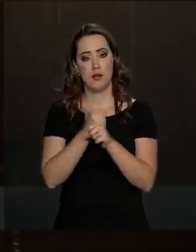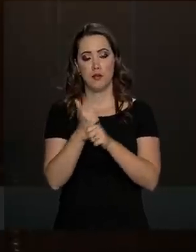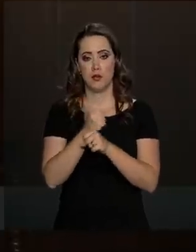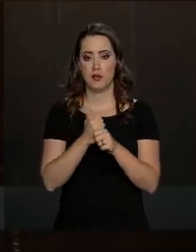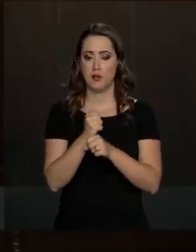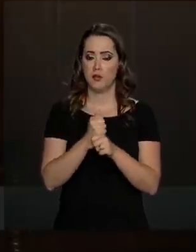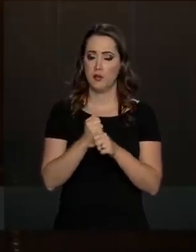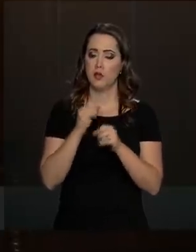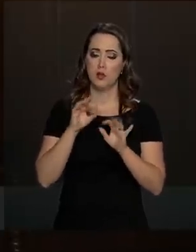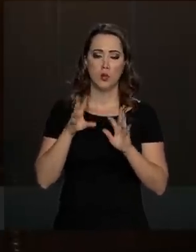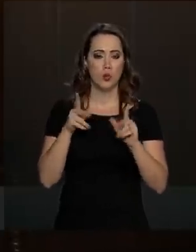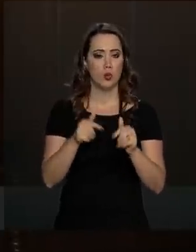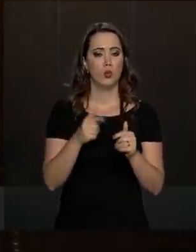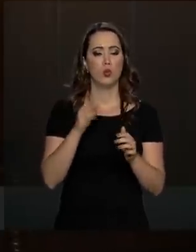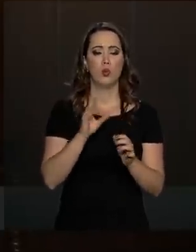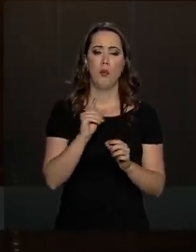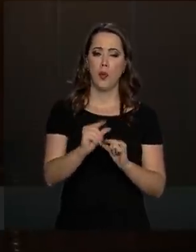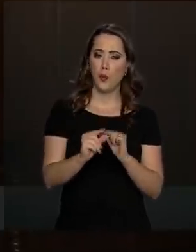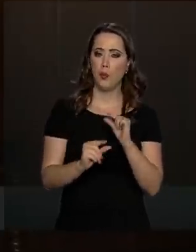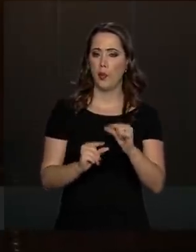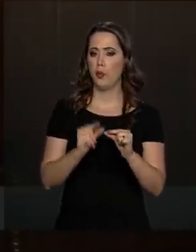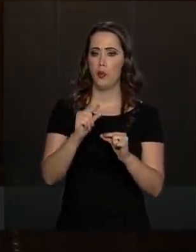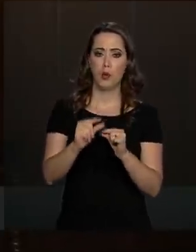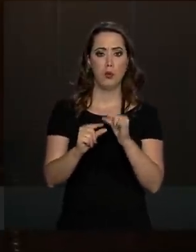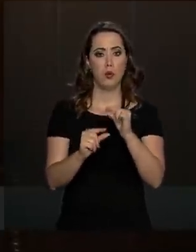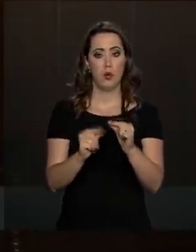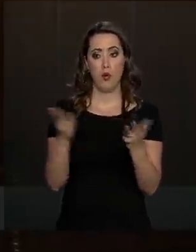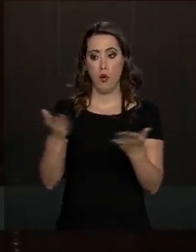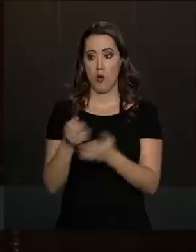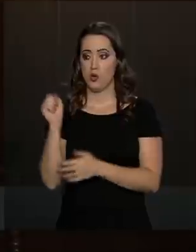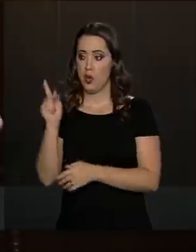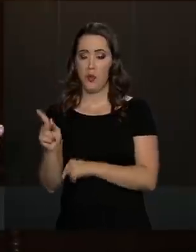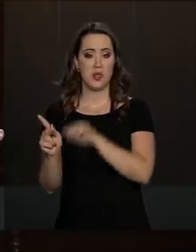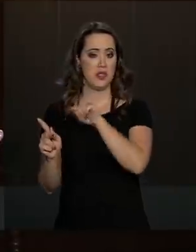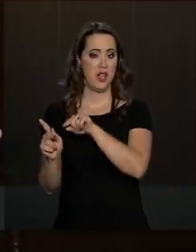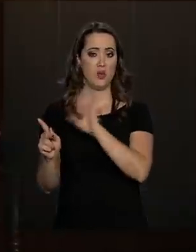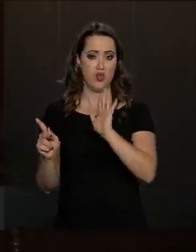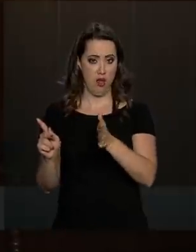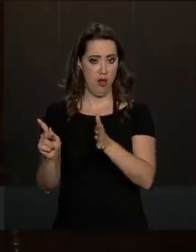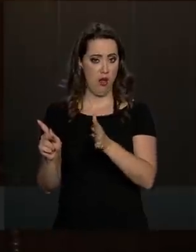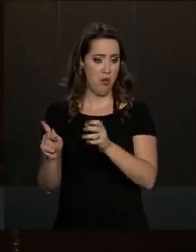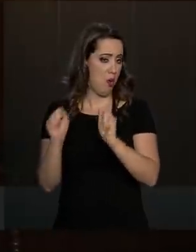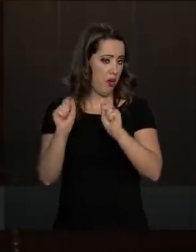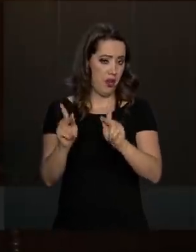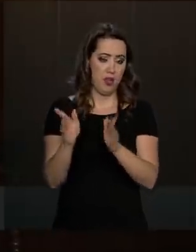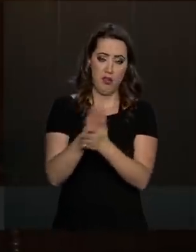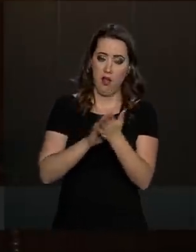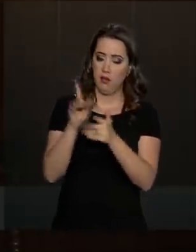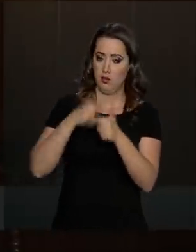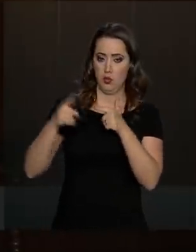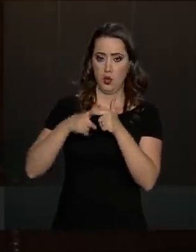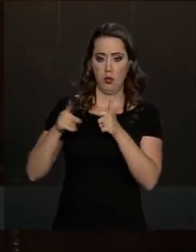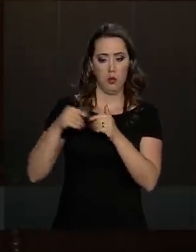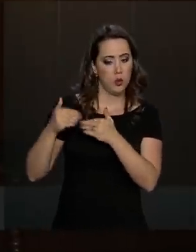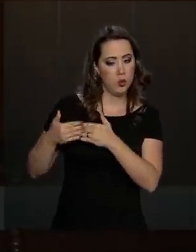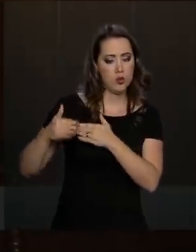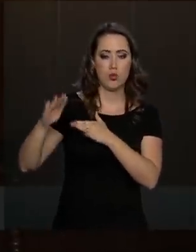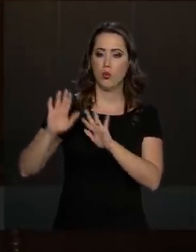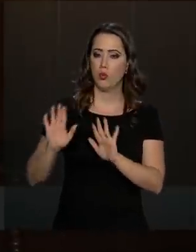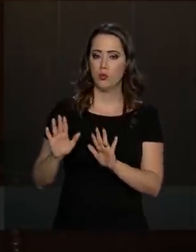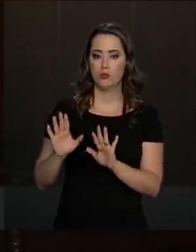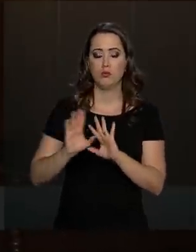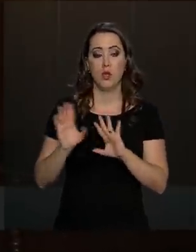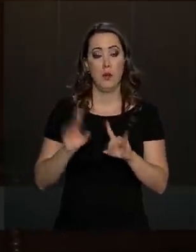De forma que isso é tudo muito gradual. É lá para frente. Quem está aposentado não é atingido e absolutamente nada. Absolutamente nada. Quem está aposentado está